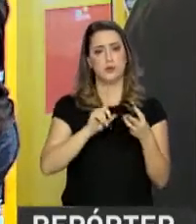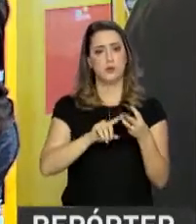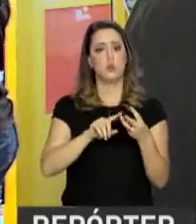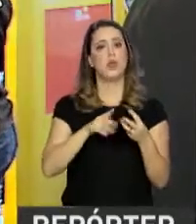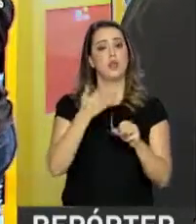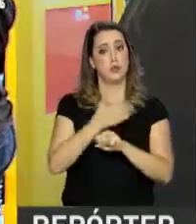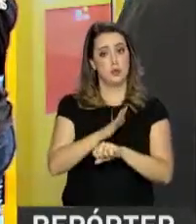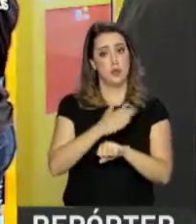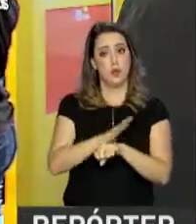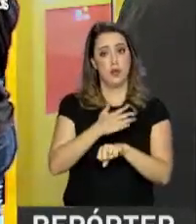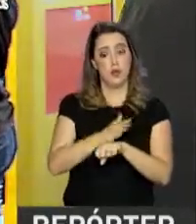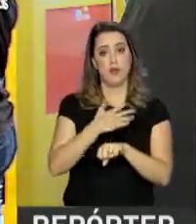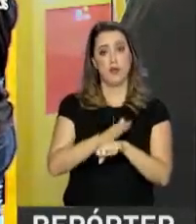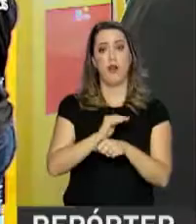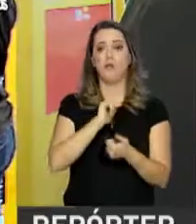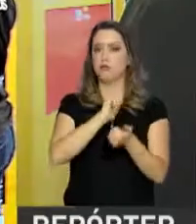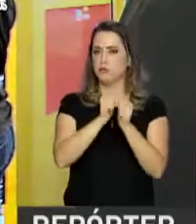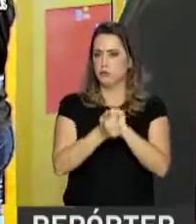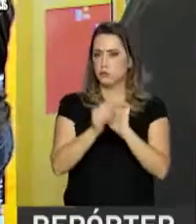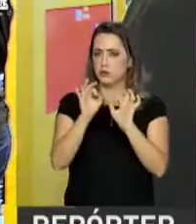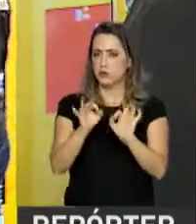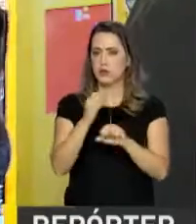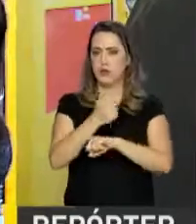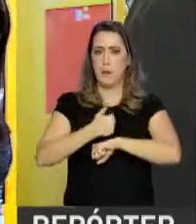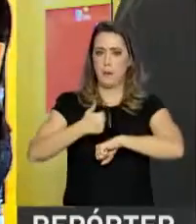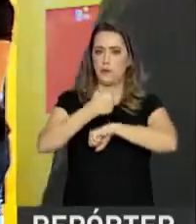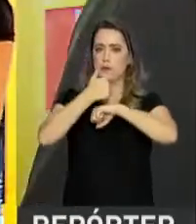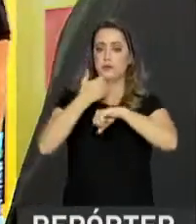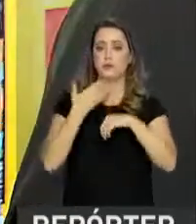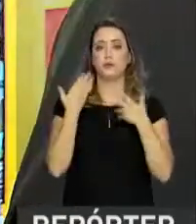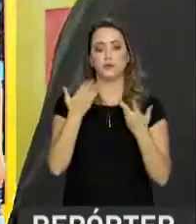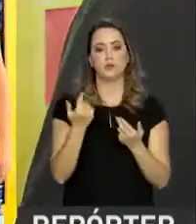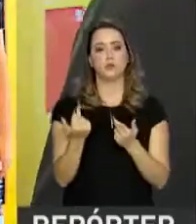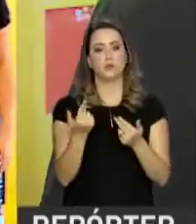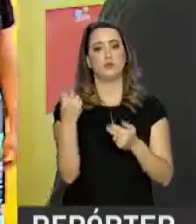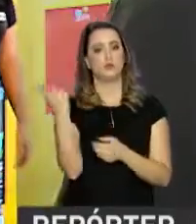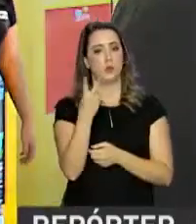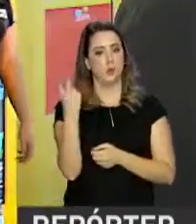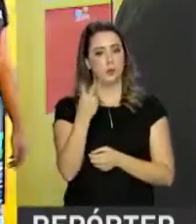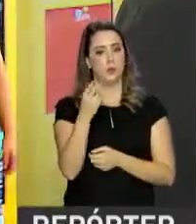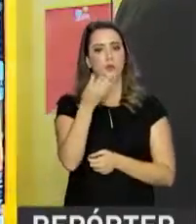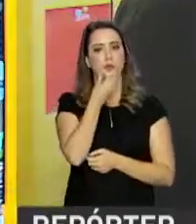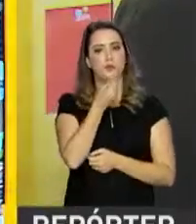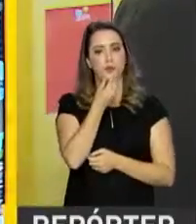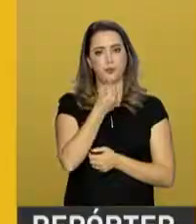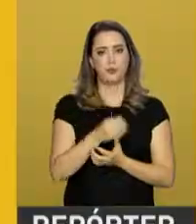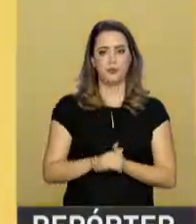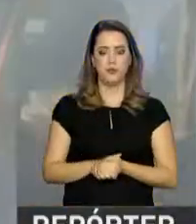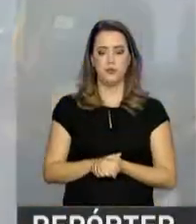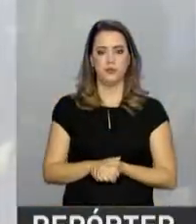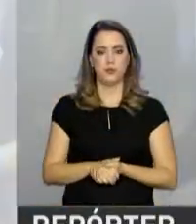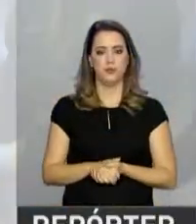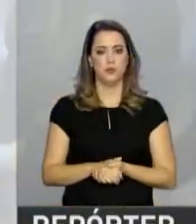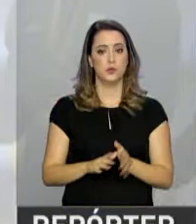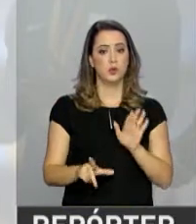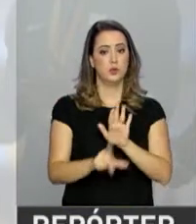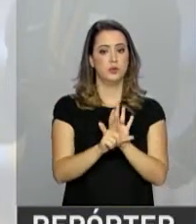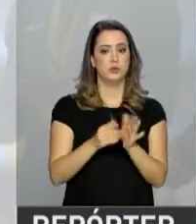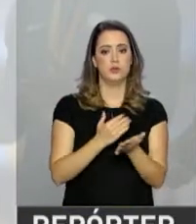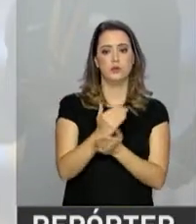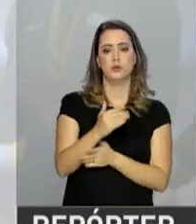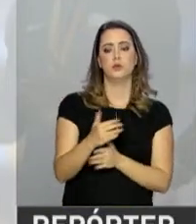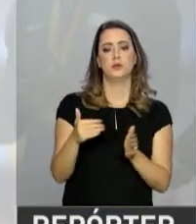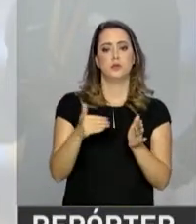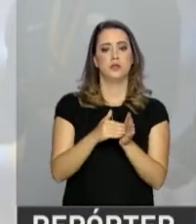rendimento, para a formação de atletas profissionais, como é o caso da dupla Alisson e Bruno. Quando a lei entrou em vigor